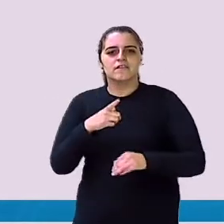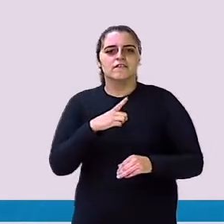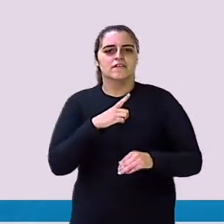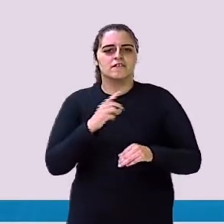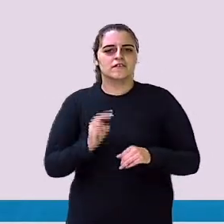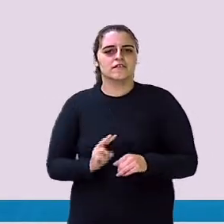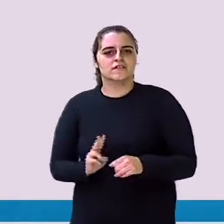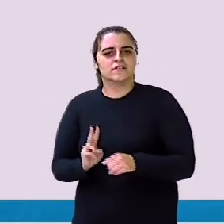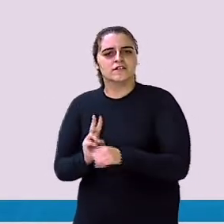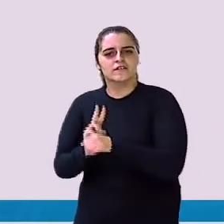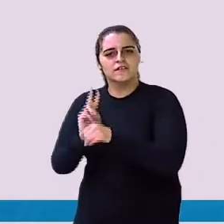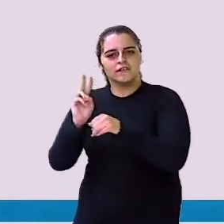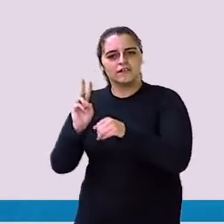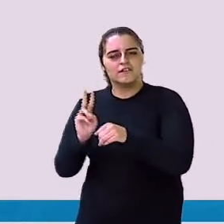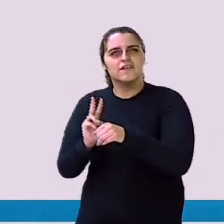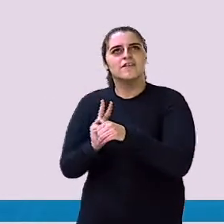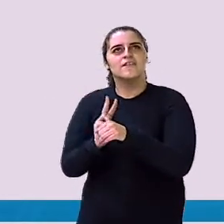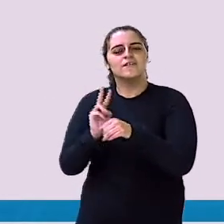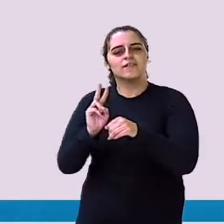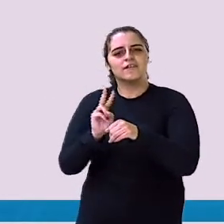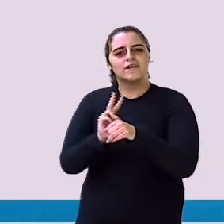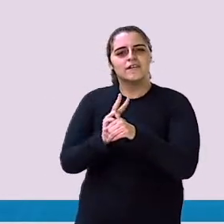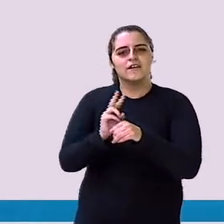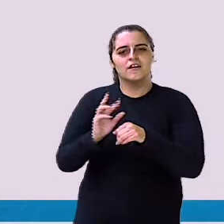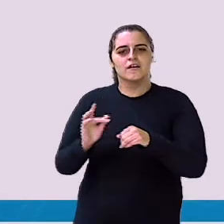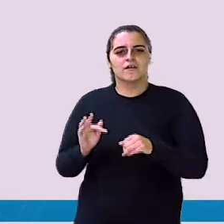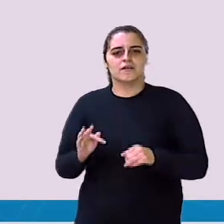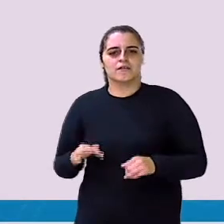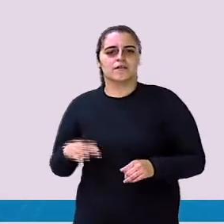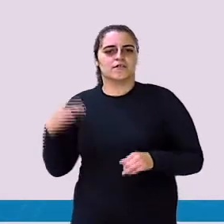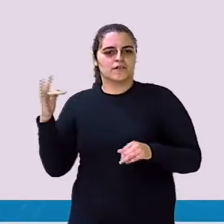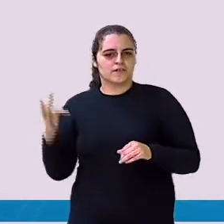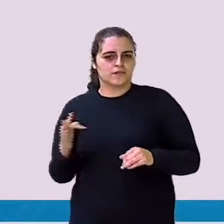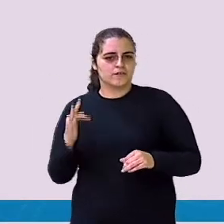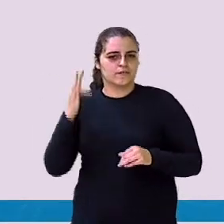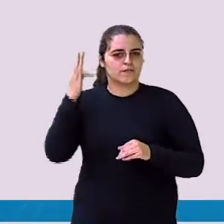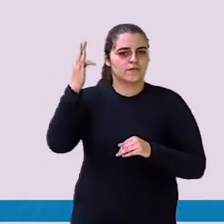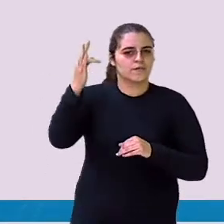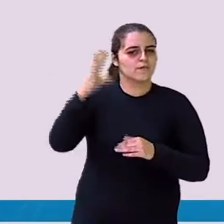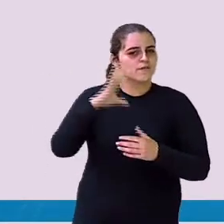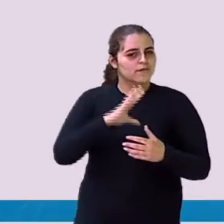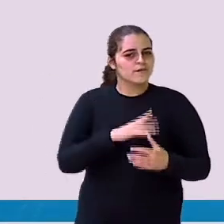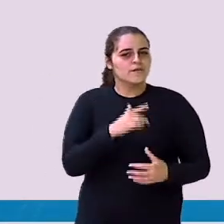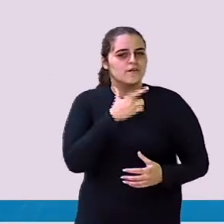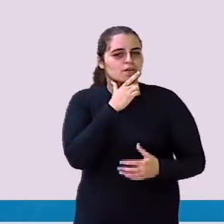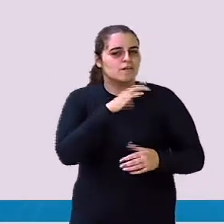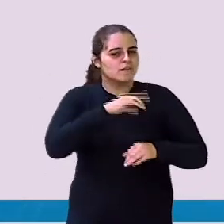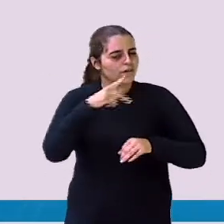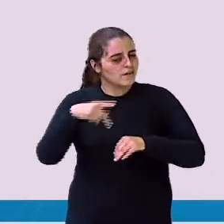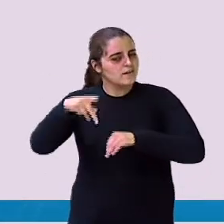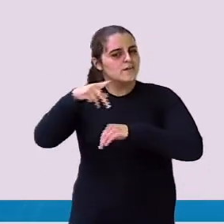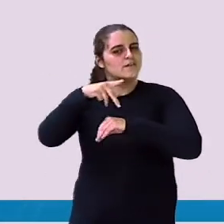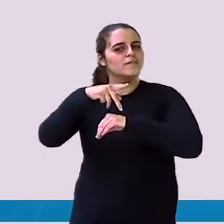Vamos ter que cuidar Vem desse país